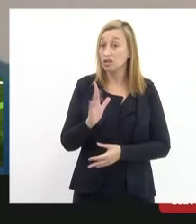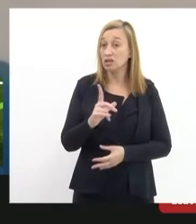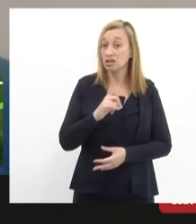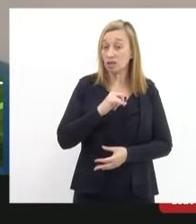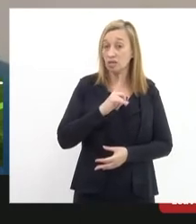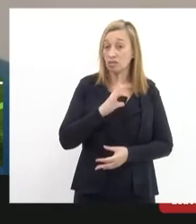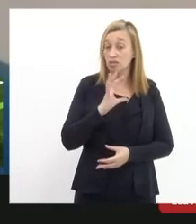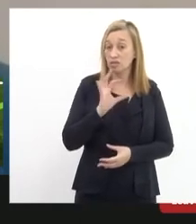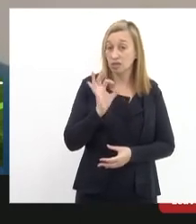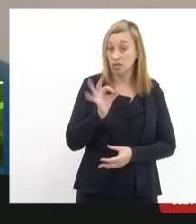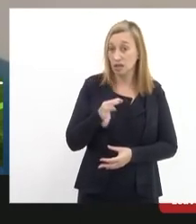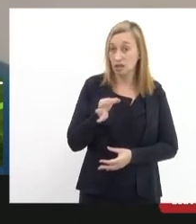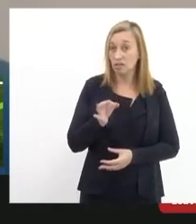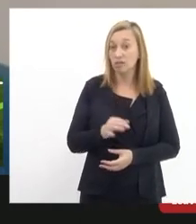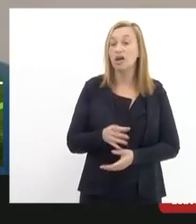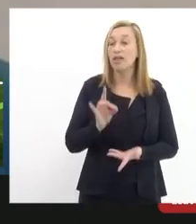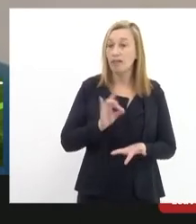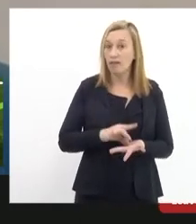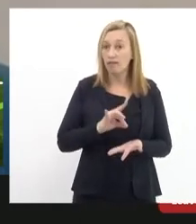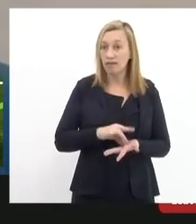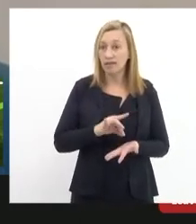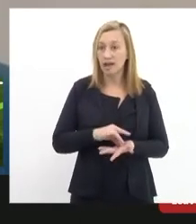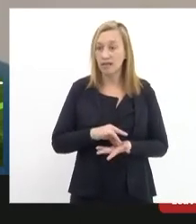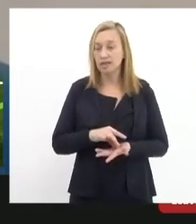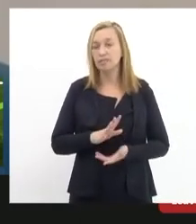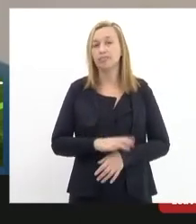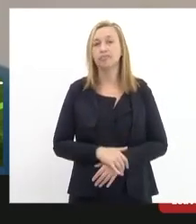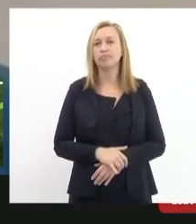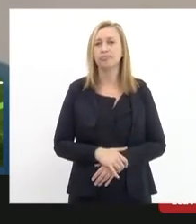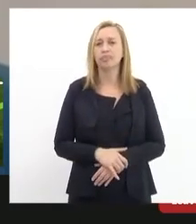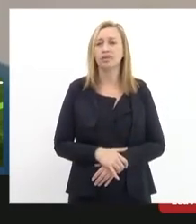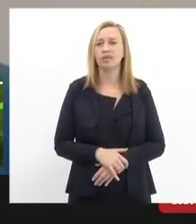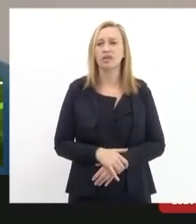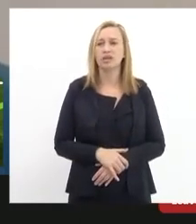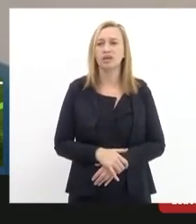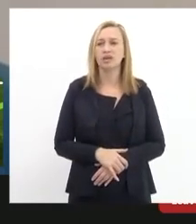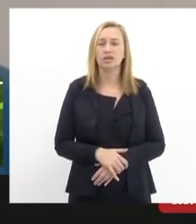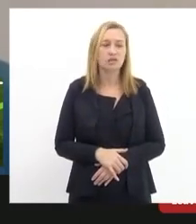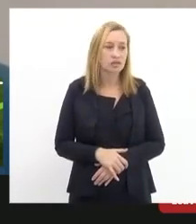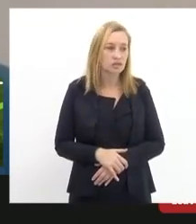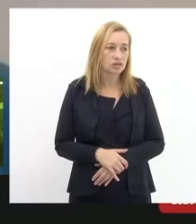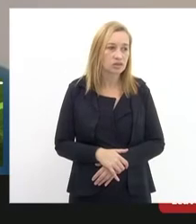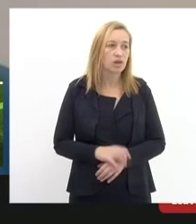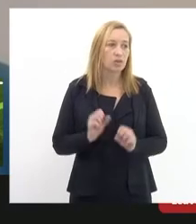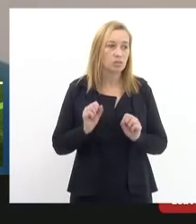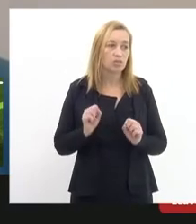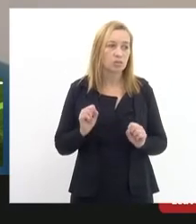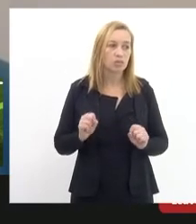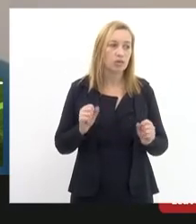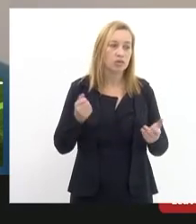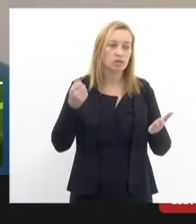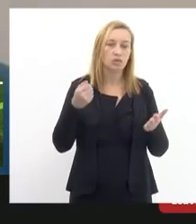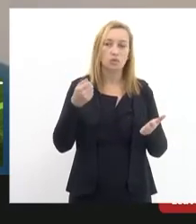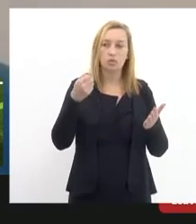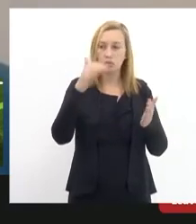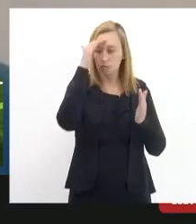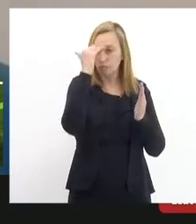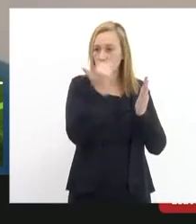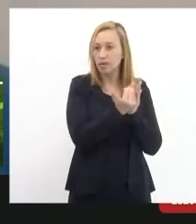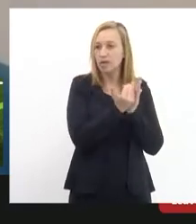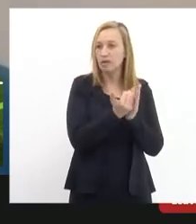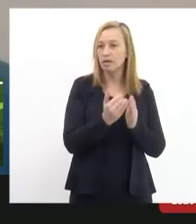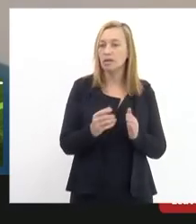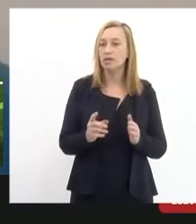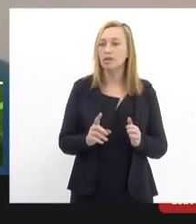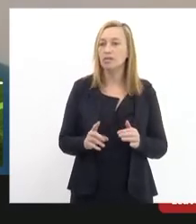então na verdade para que essa para que essa sentença possa ser executada nós temos que ultrapassar essa fase de